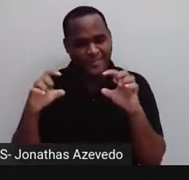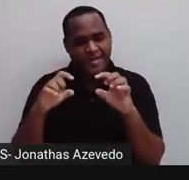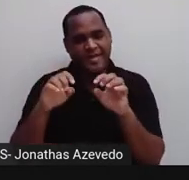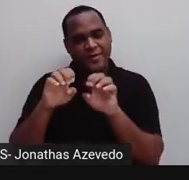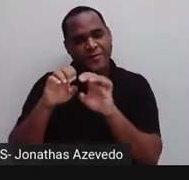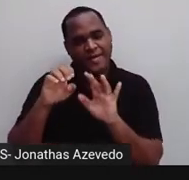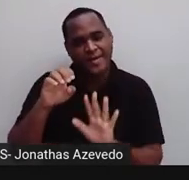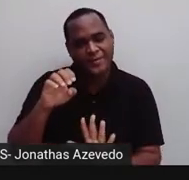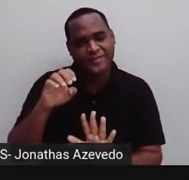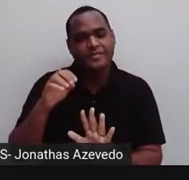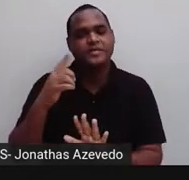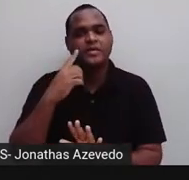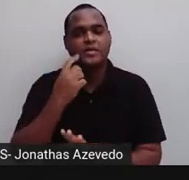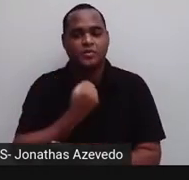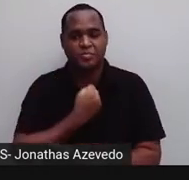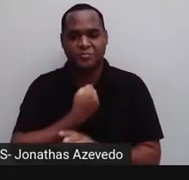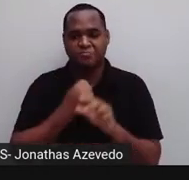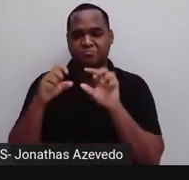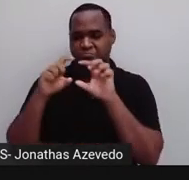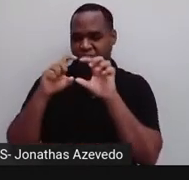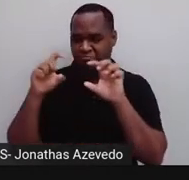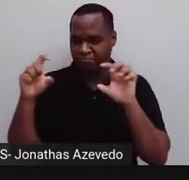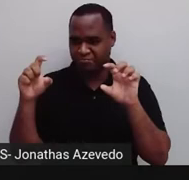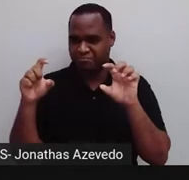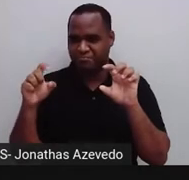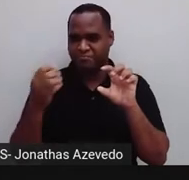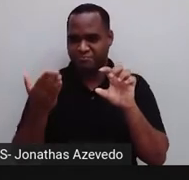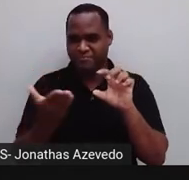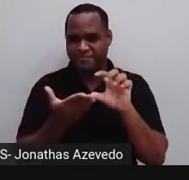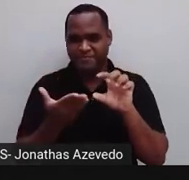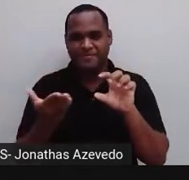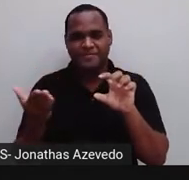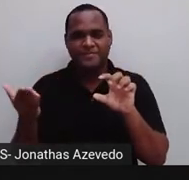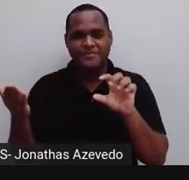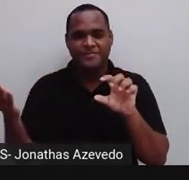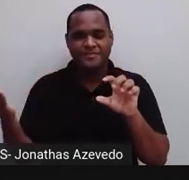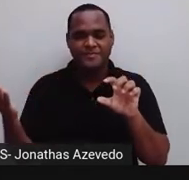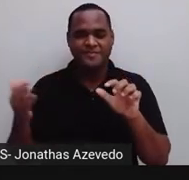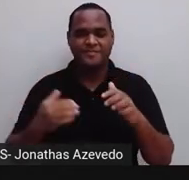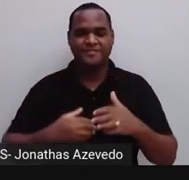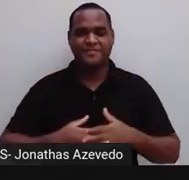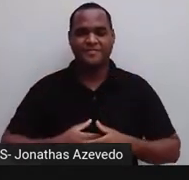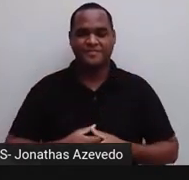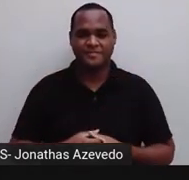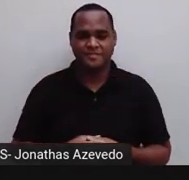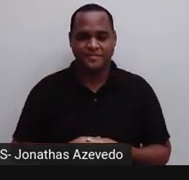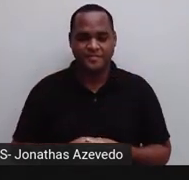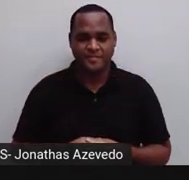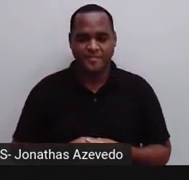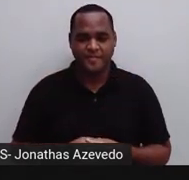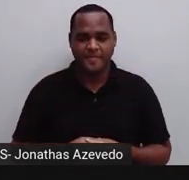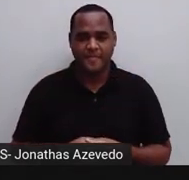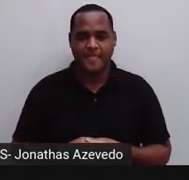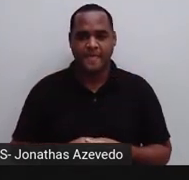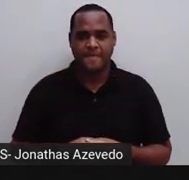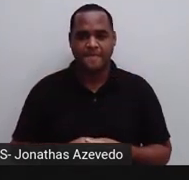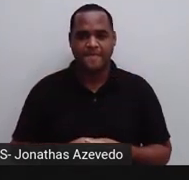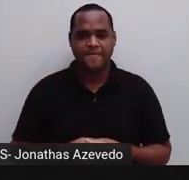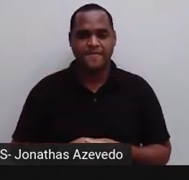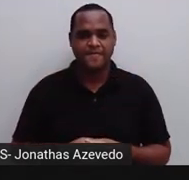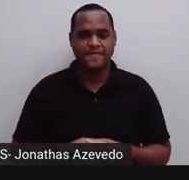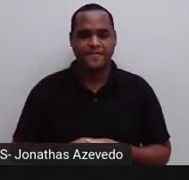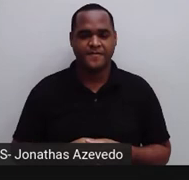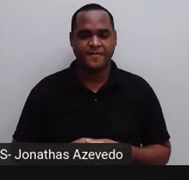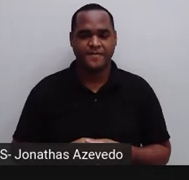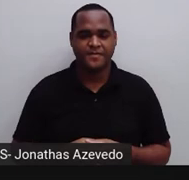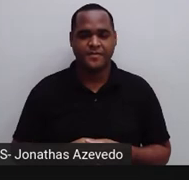mais 5x menos 14 igual a 0 é x igual a menos 2 ou x igual a